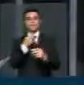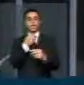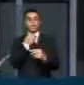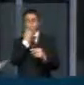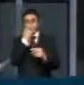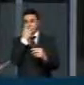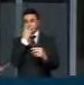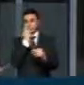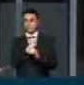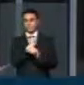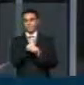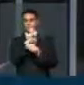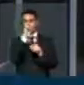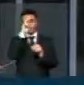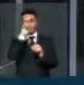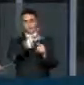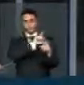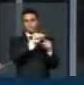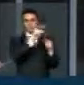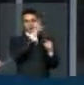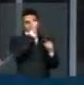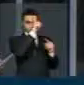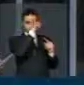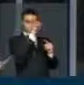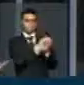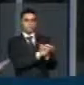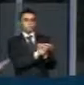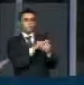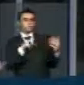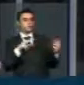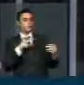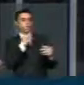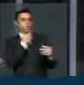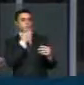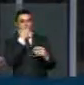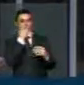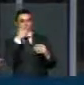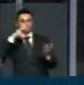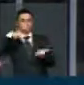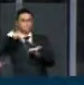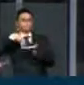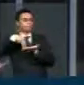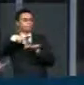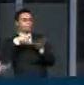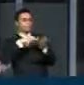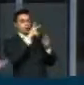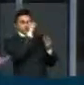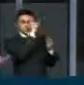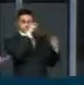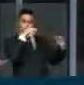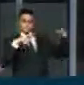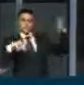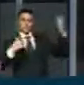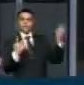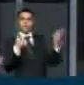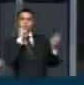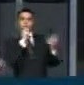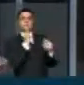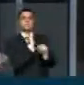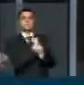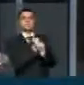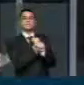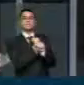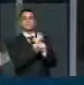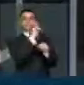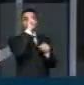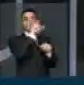para sair do hospital, Laurida Costa, que é morador de rua e seguia internado. E lá estava